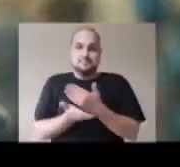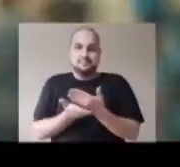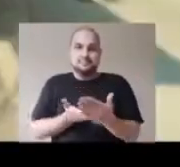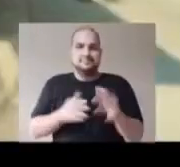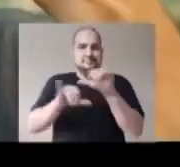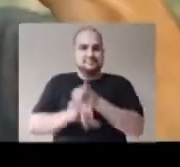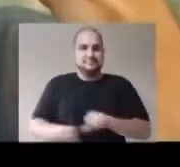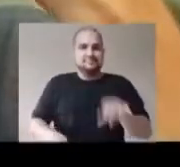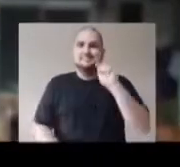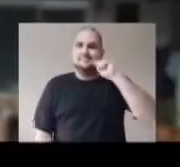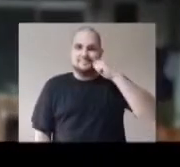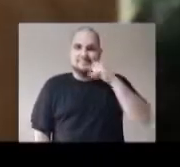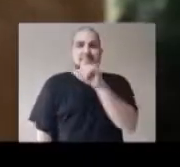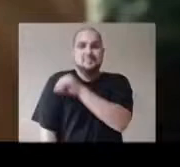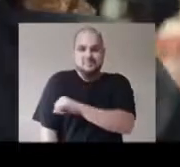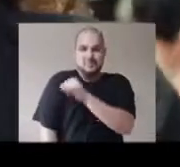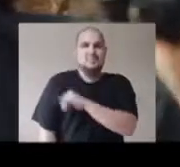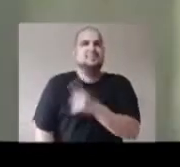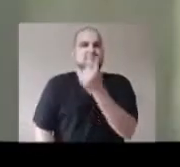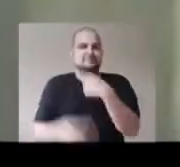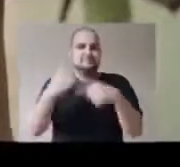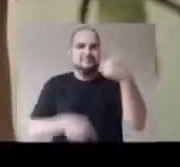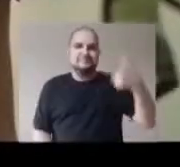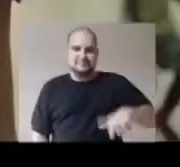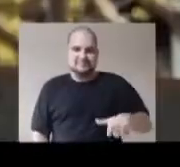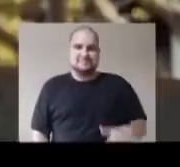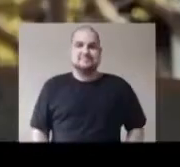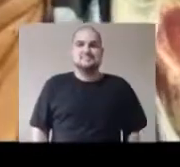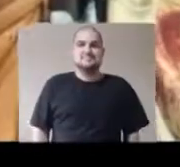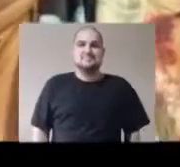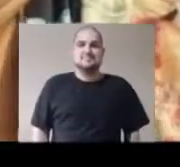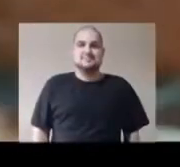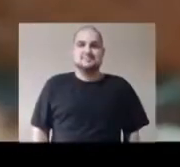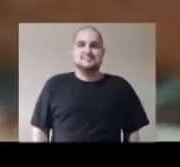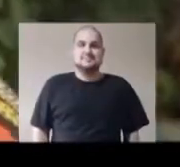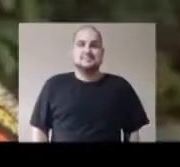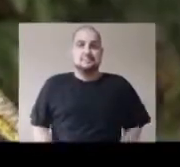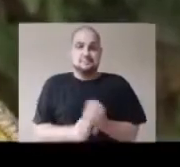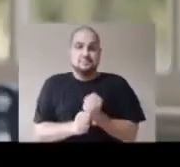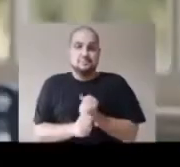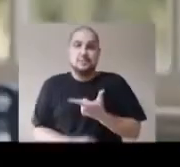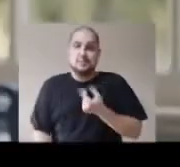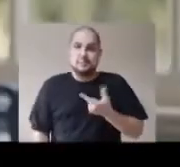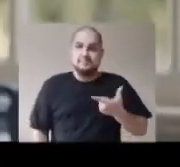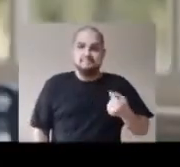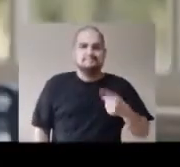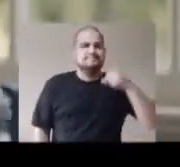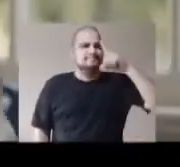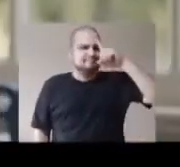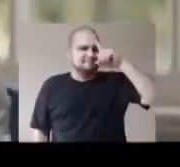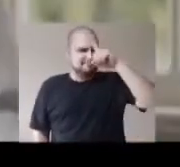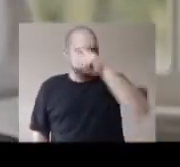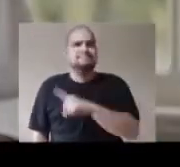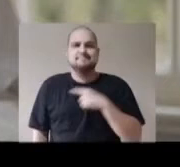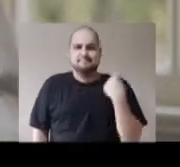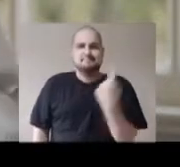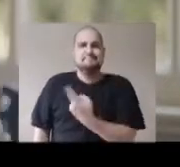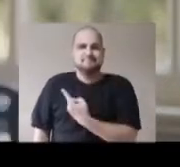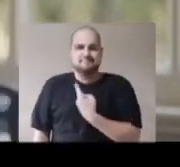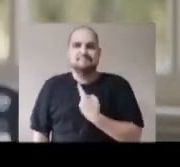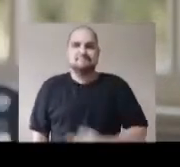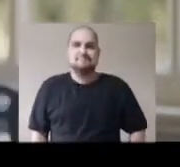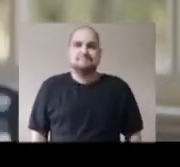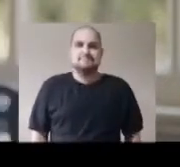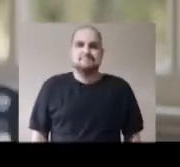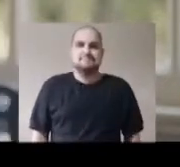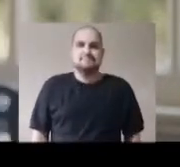Começa agora o programa Eduardo Paes. O Rio vai voltar a dar certo. 2020 tem sido um ano muito